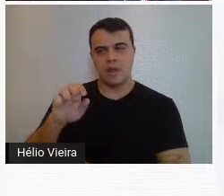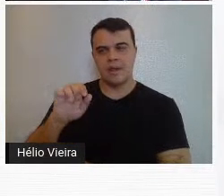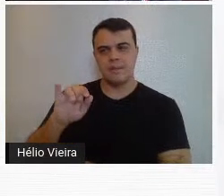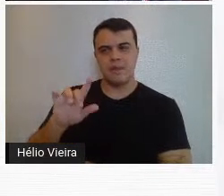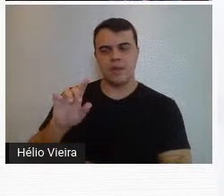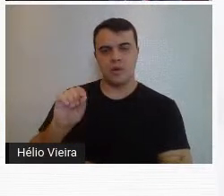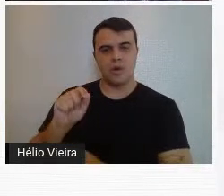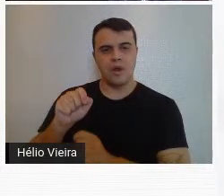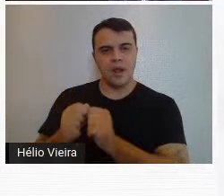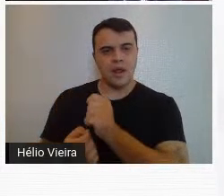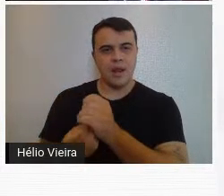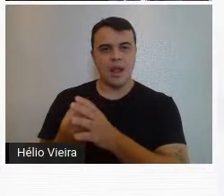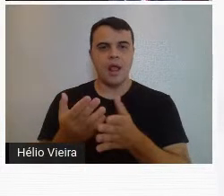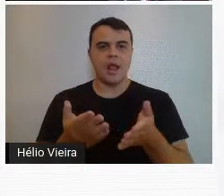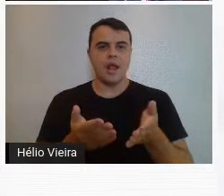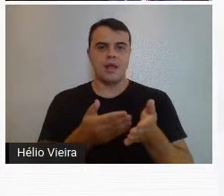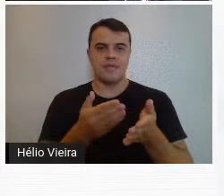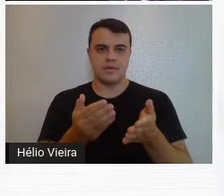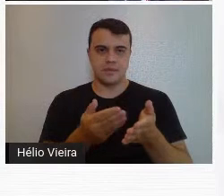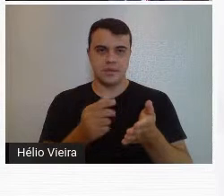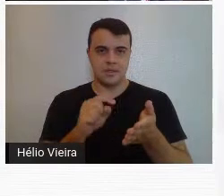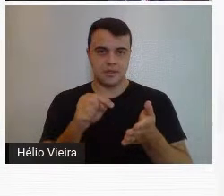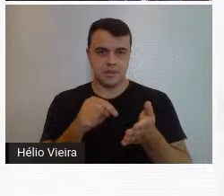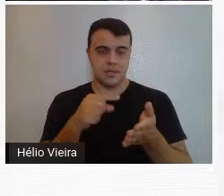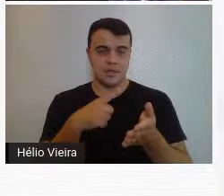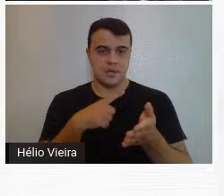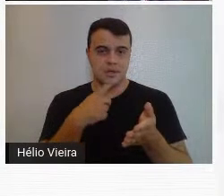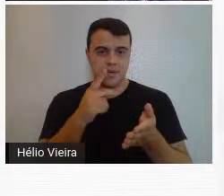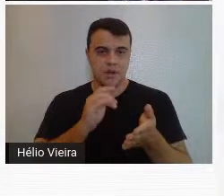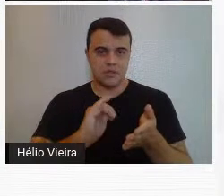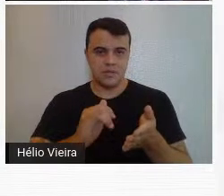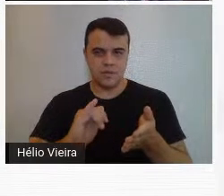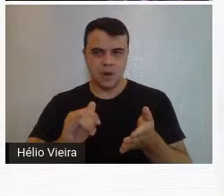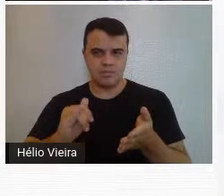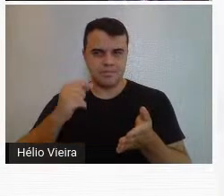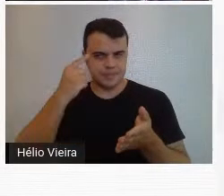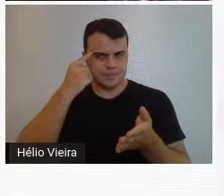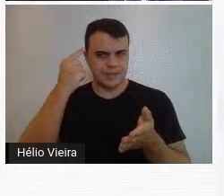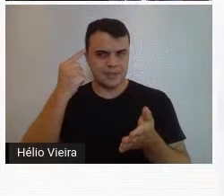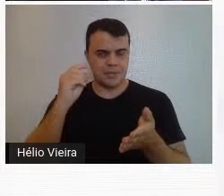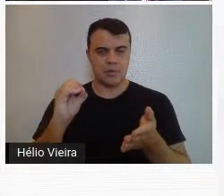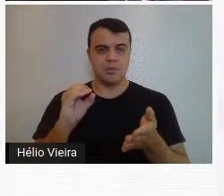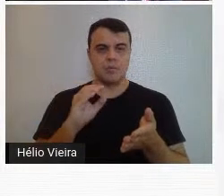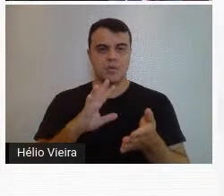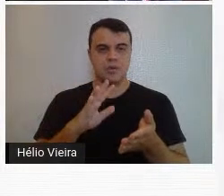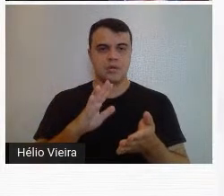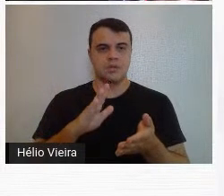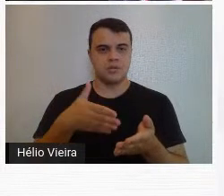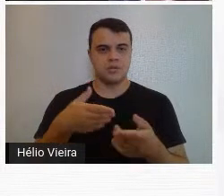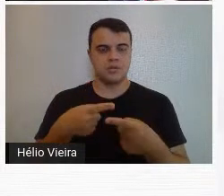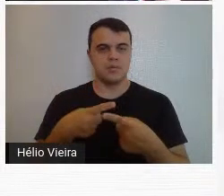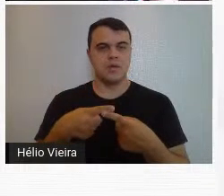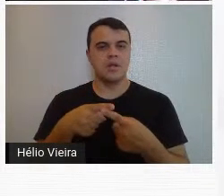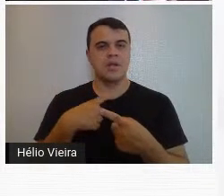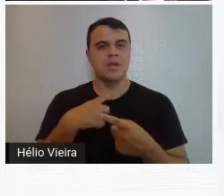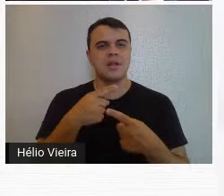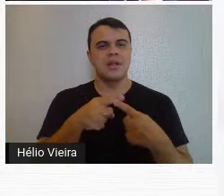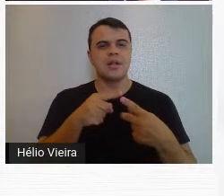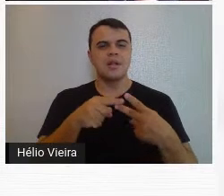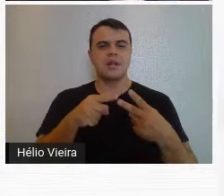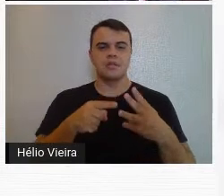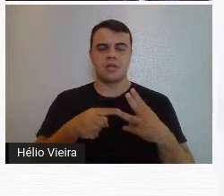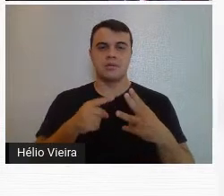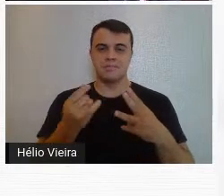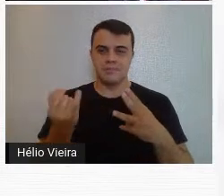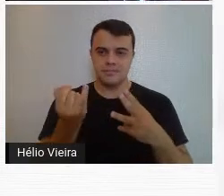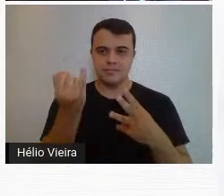publicam a revista, que é justamente para divulgar esses pensamentos modernistas, ela sai em três números só, mas foi